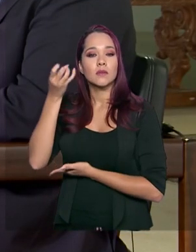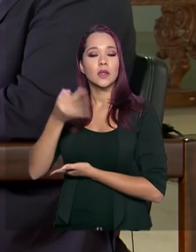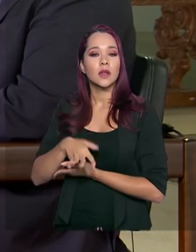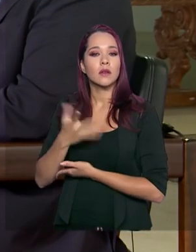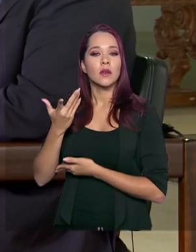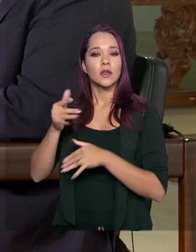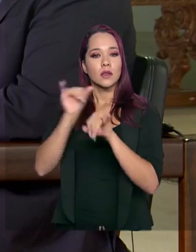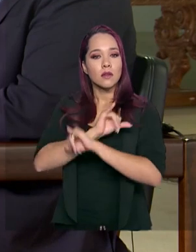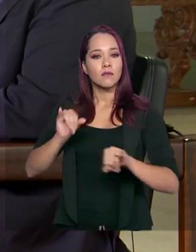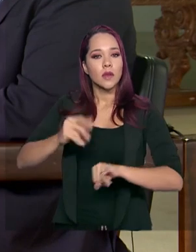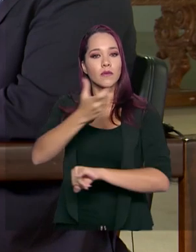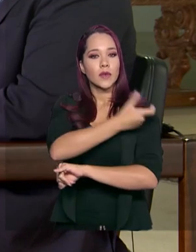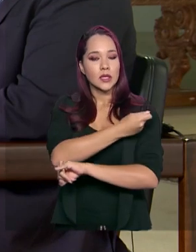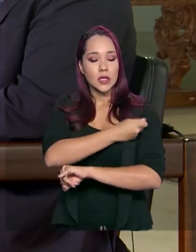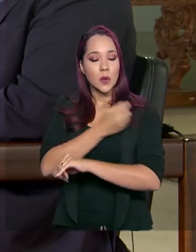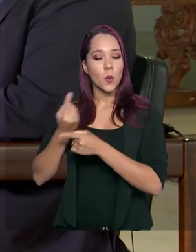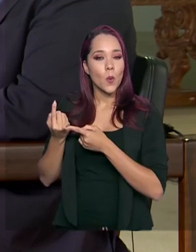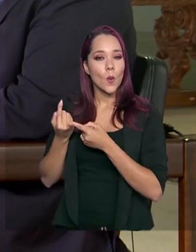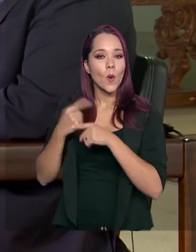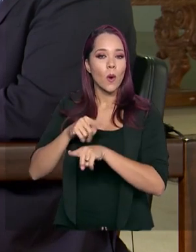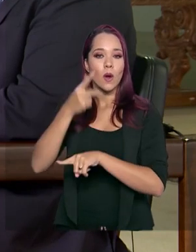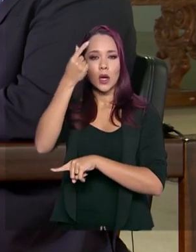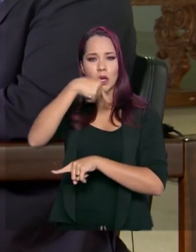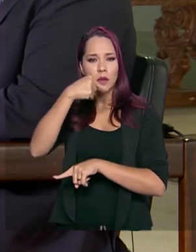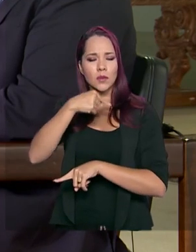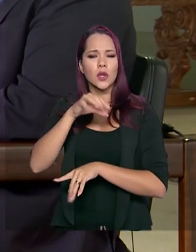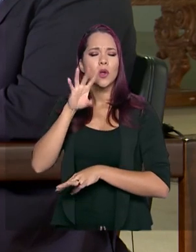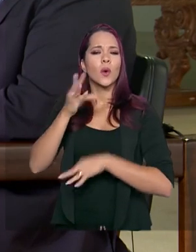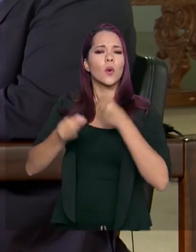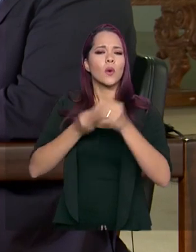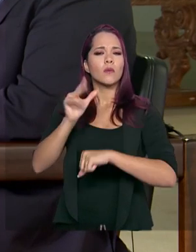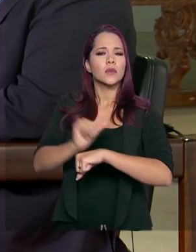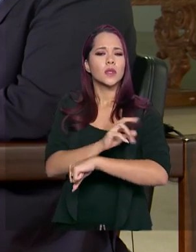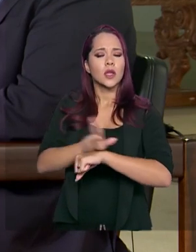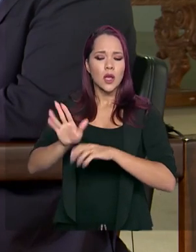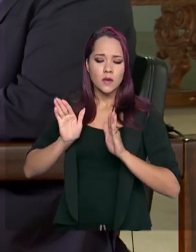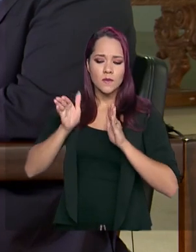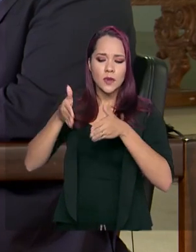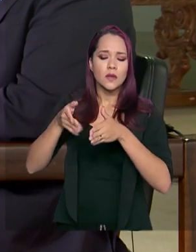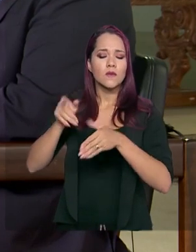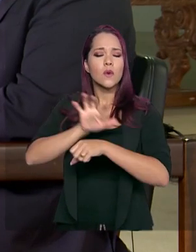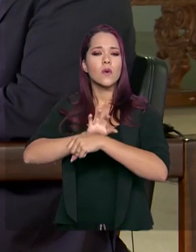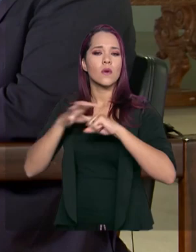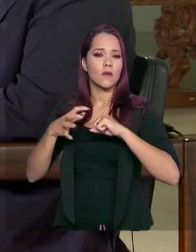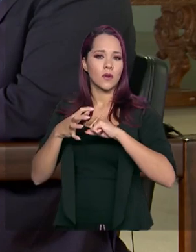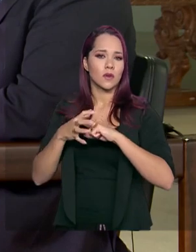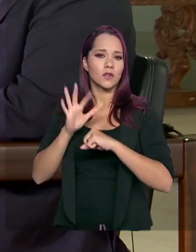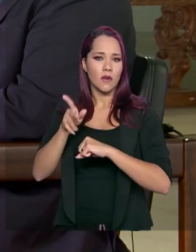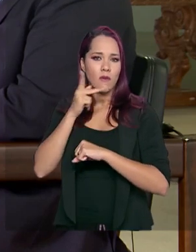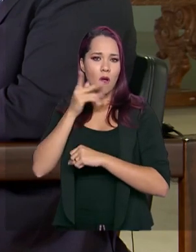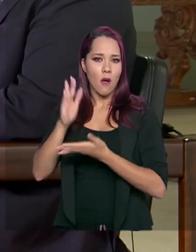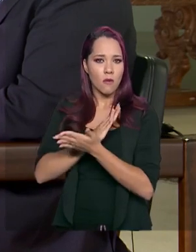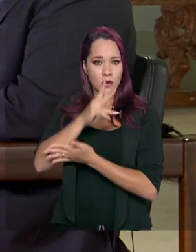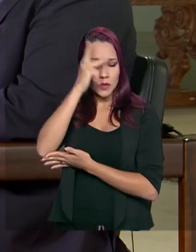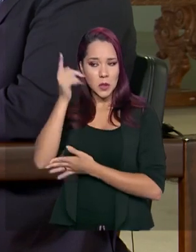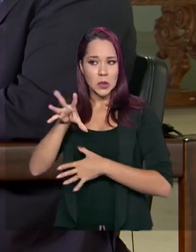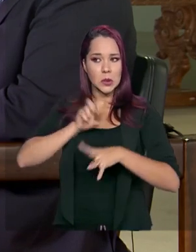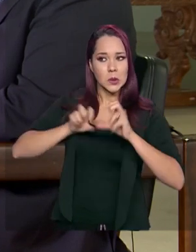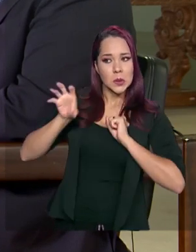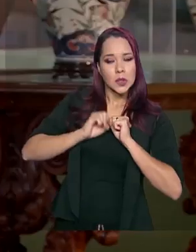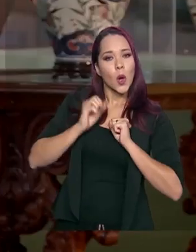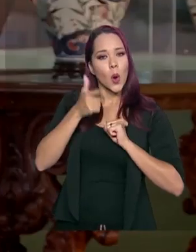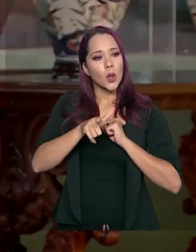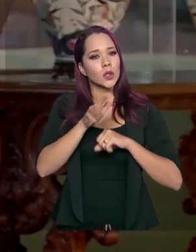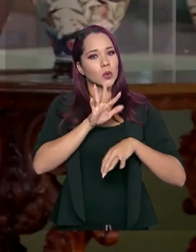campanha de vacinação contra a influenza, mas como é que são essas ações específicas para o coronavírus? O senhor falou já de algumas pessoas infectadas, outras